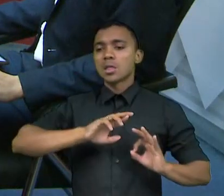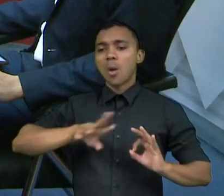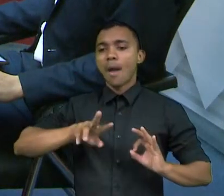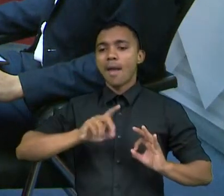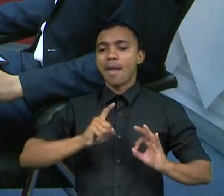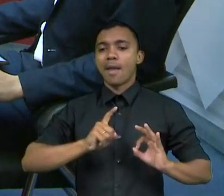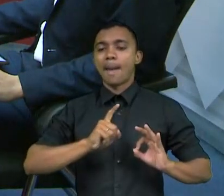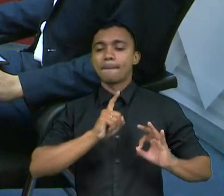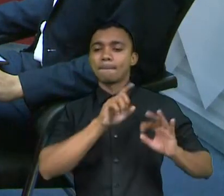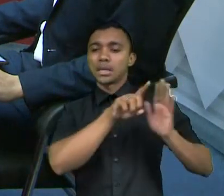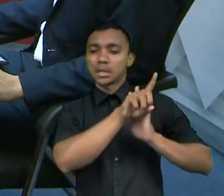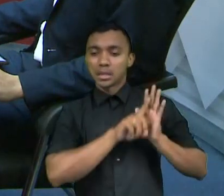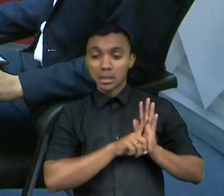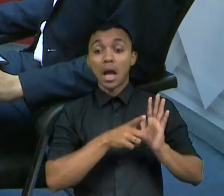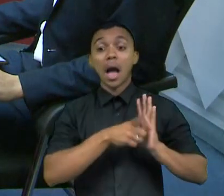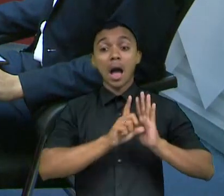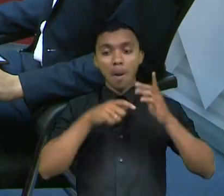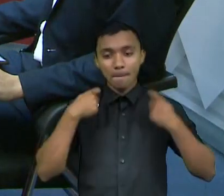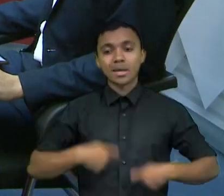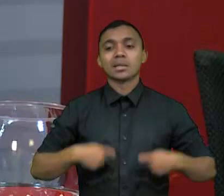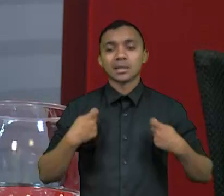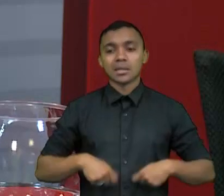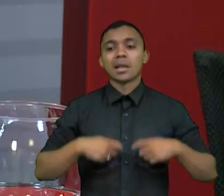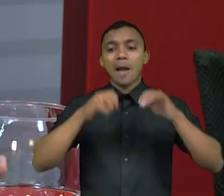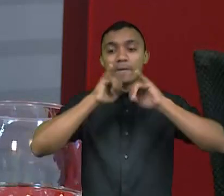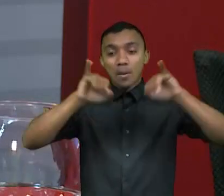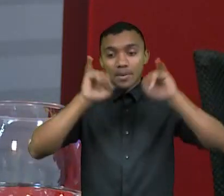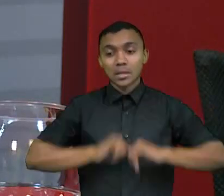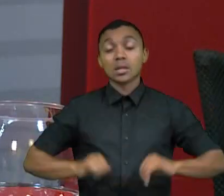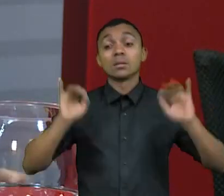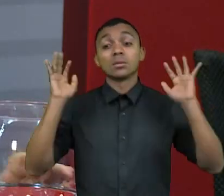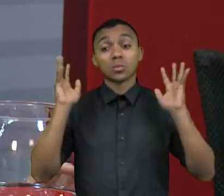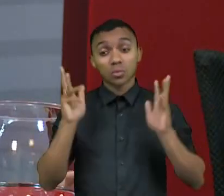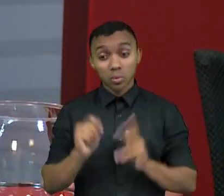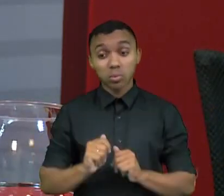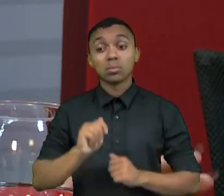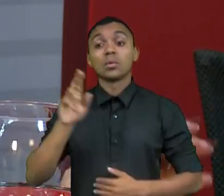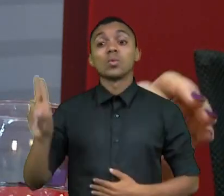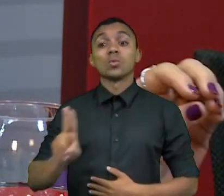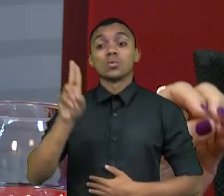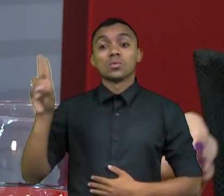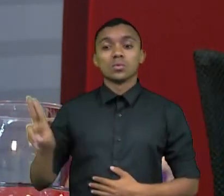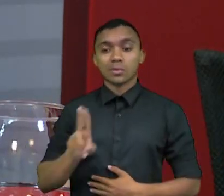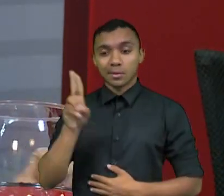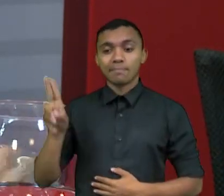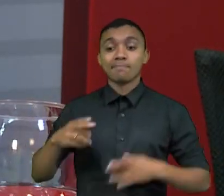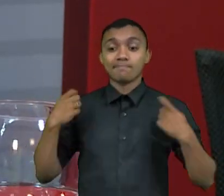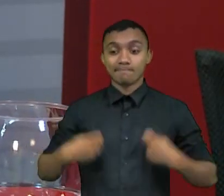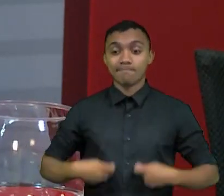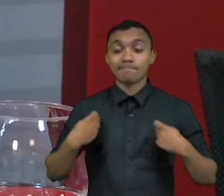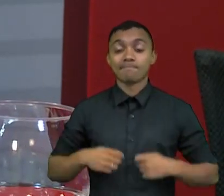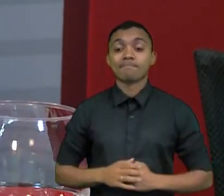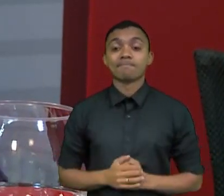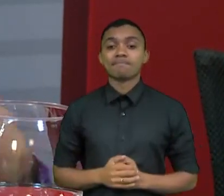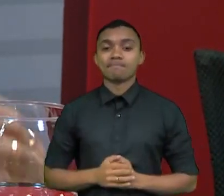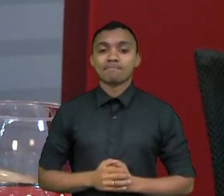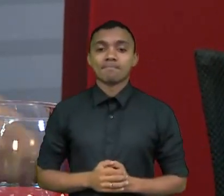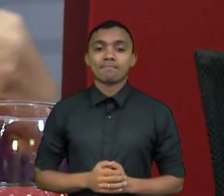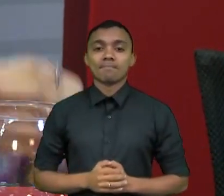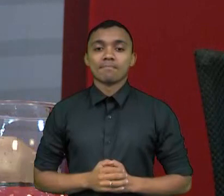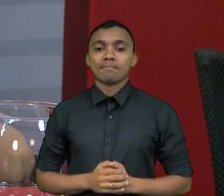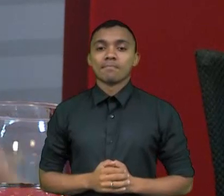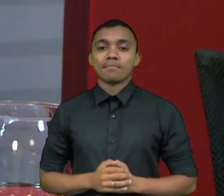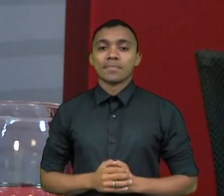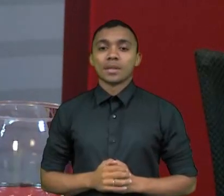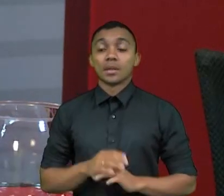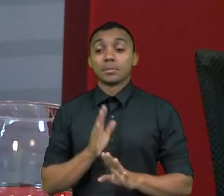e não se faz política sem informação. Então todos usam. Então nesse momento é mais para vir também nessa linha de sair